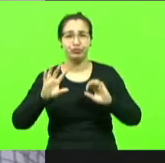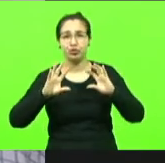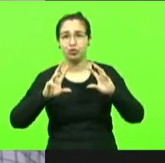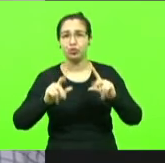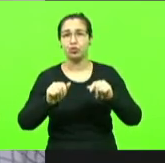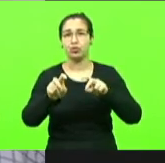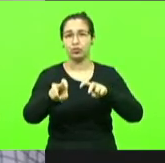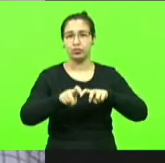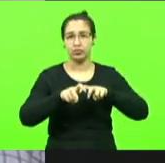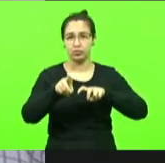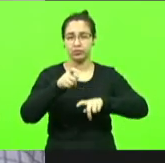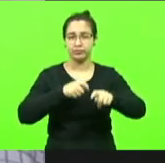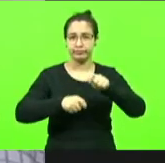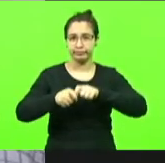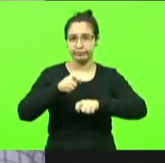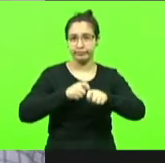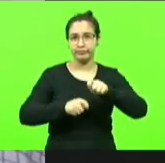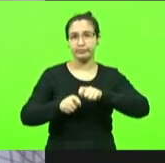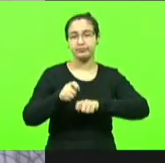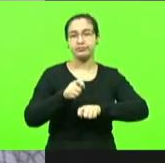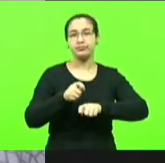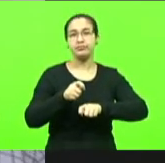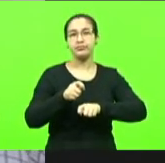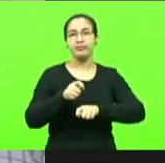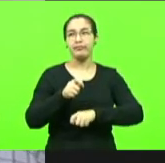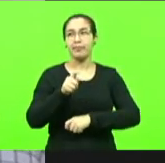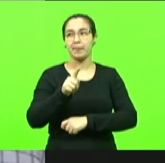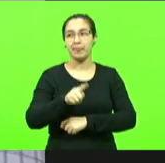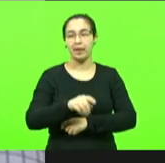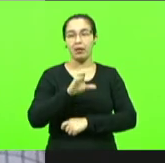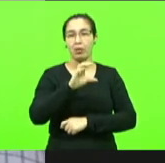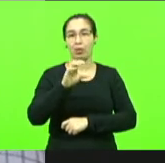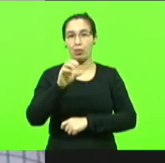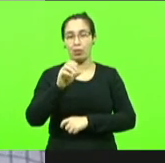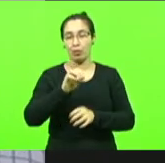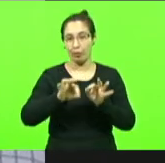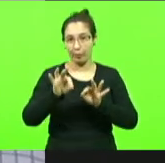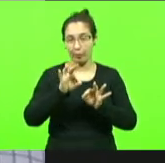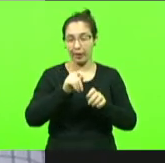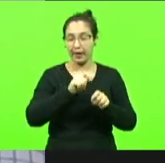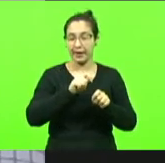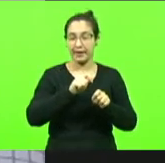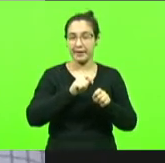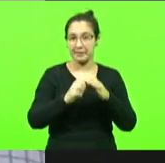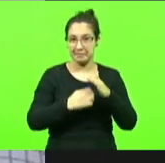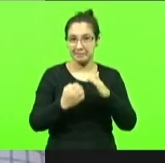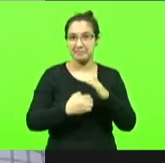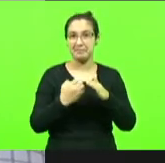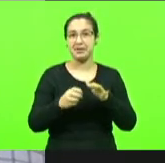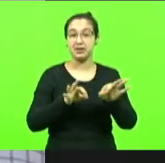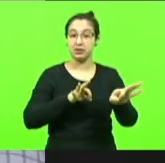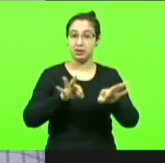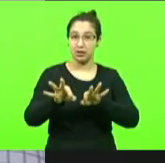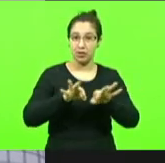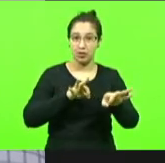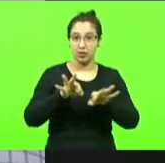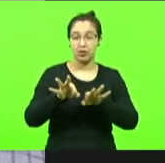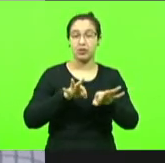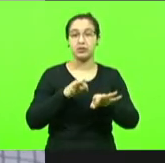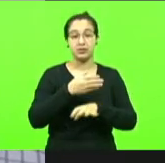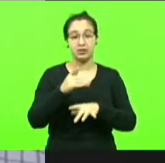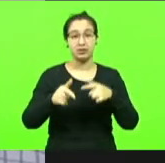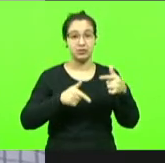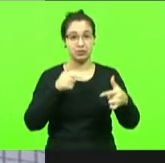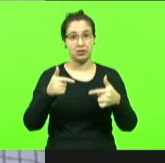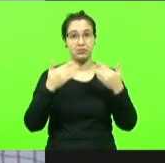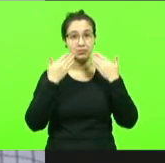agronegócio que tem uma cooperativa organizada a gente pode ver o trabalho que é que é prestado nós